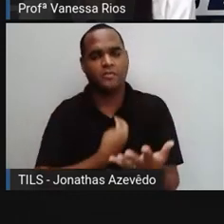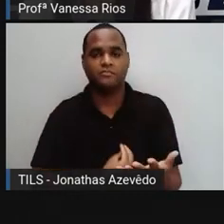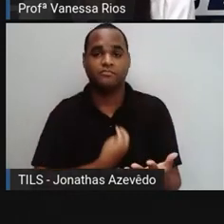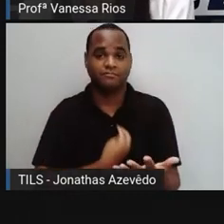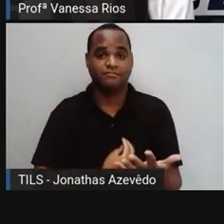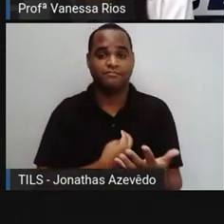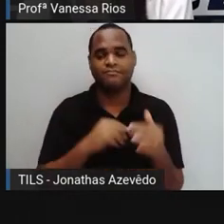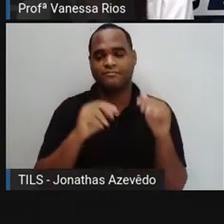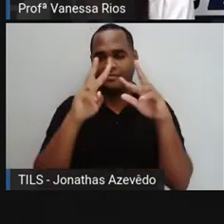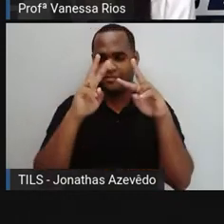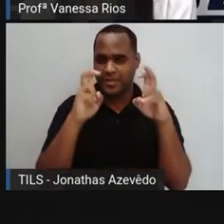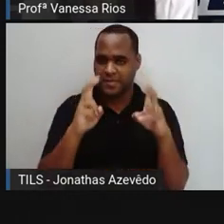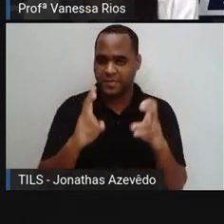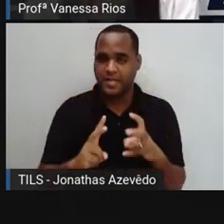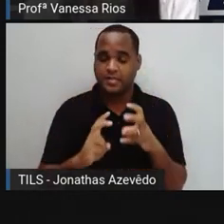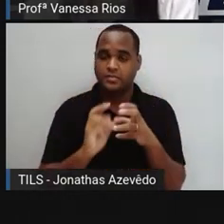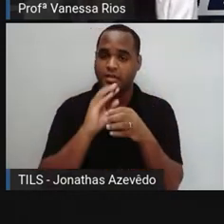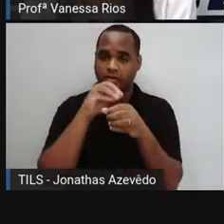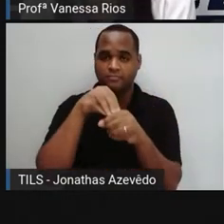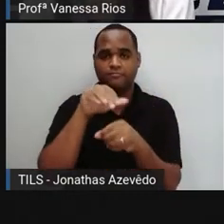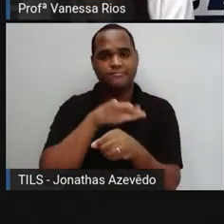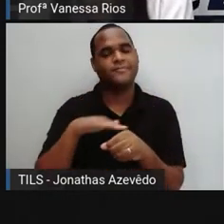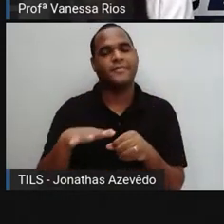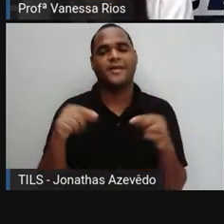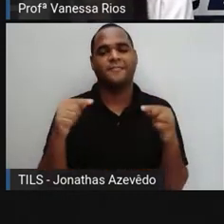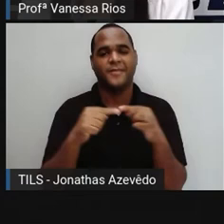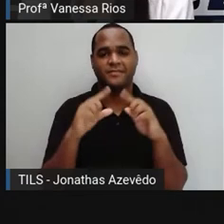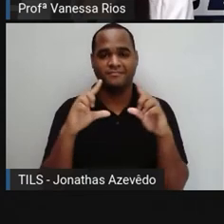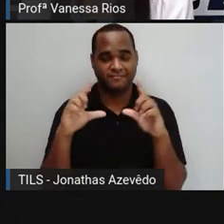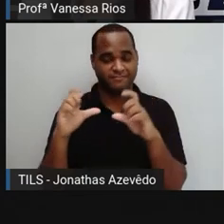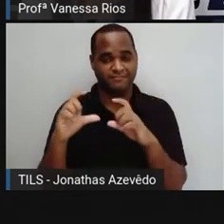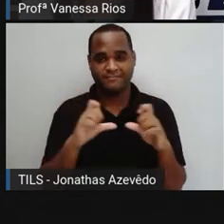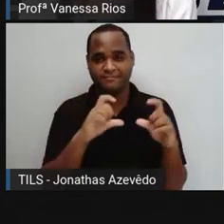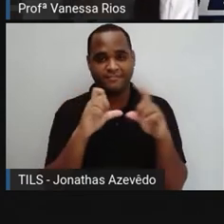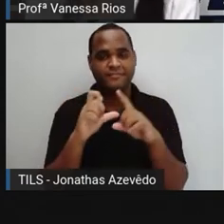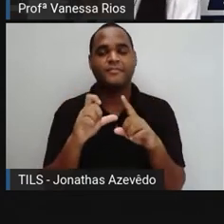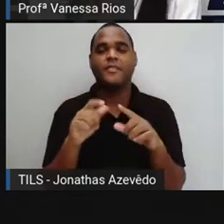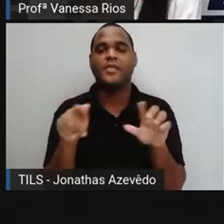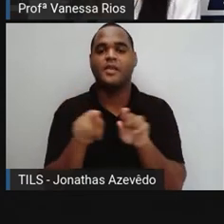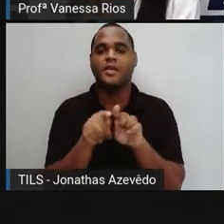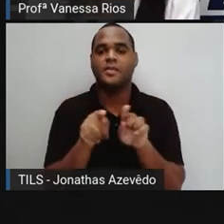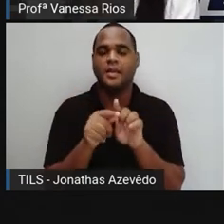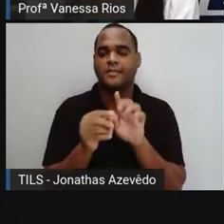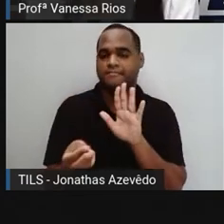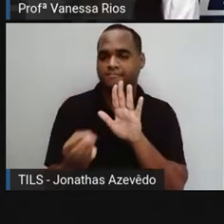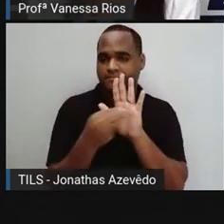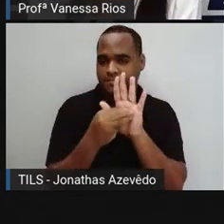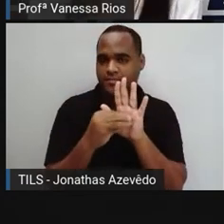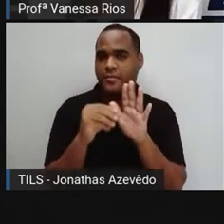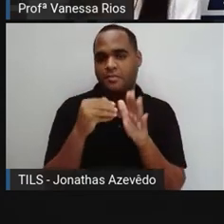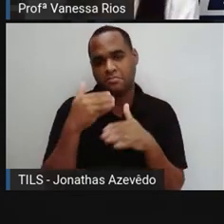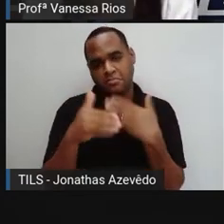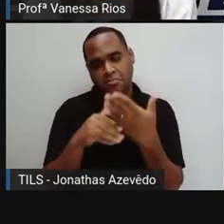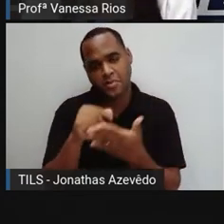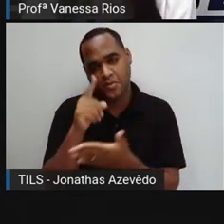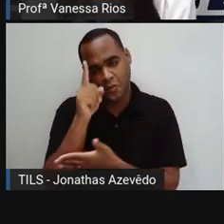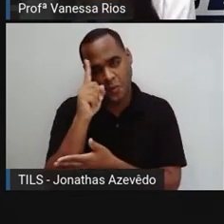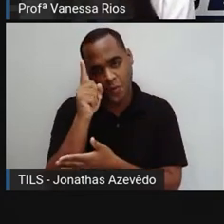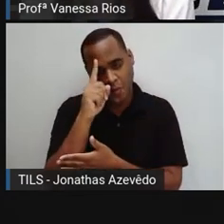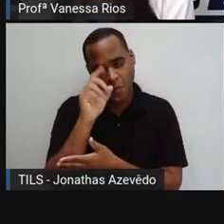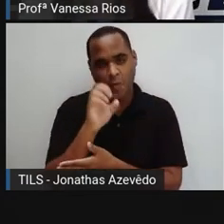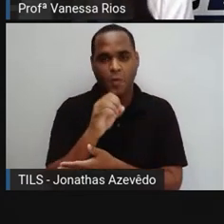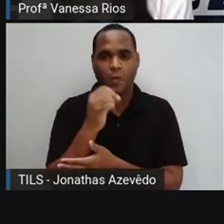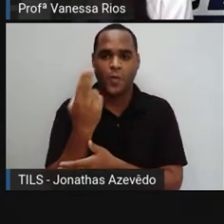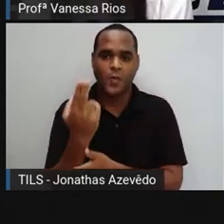diversos temas são destinados às fotografias. E, além de um registro corriqueiro, né? Ou de um